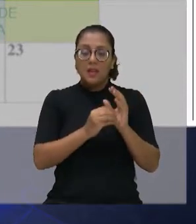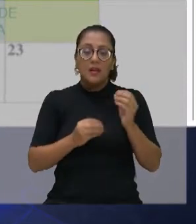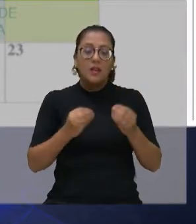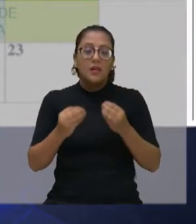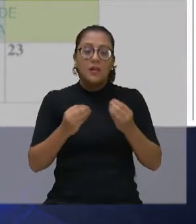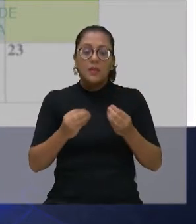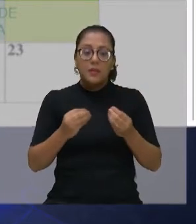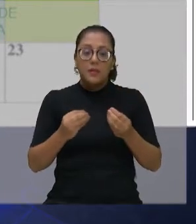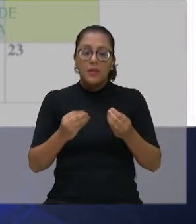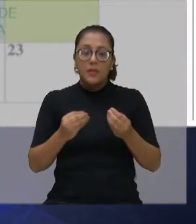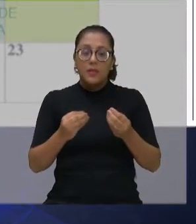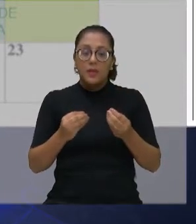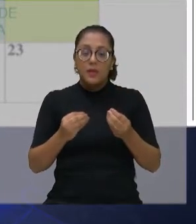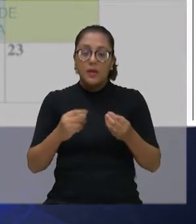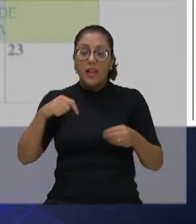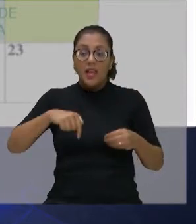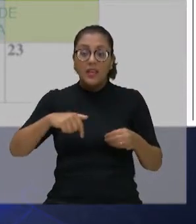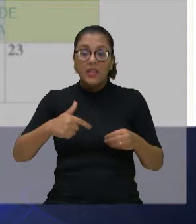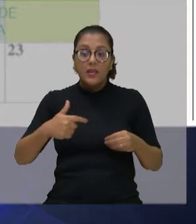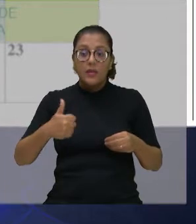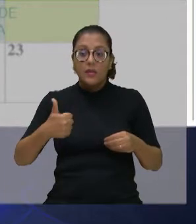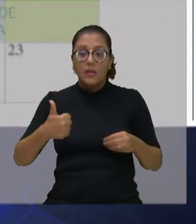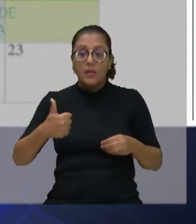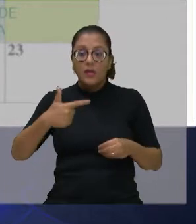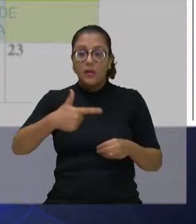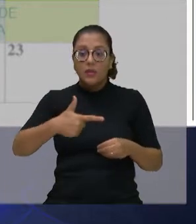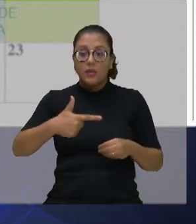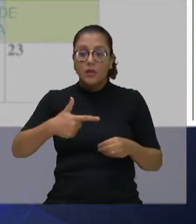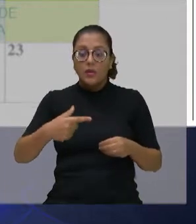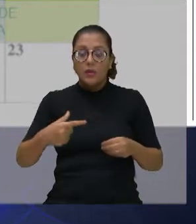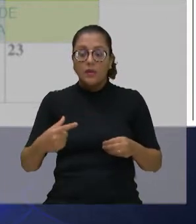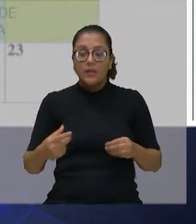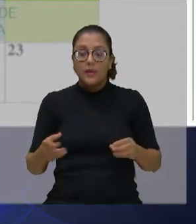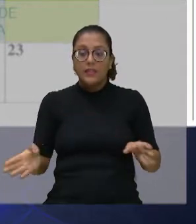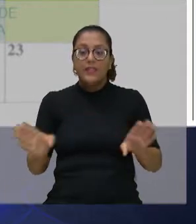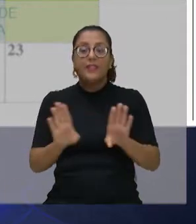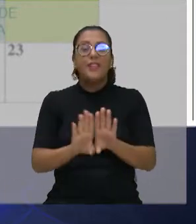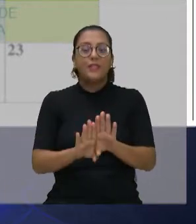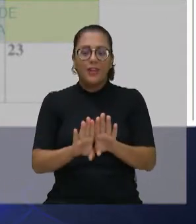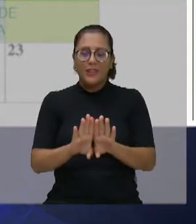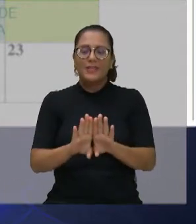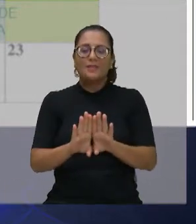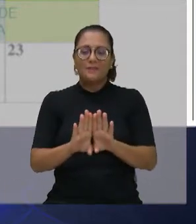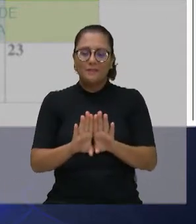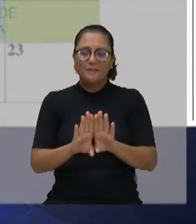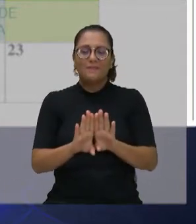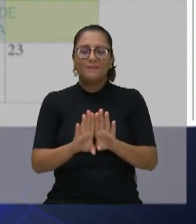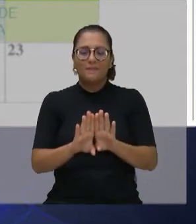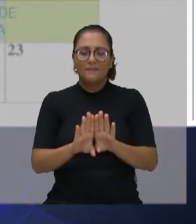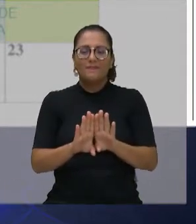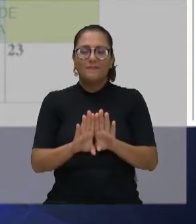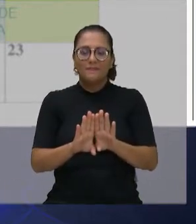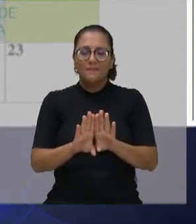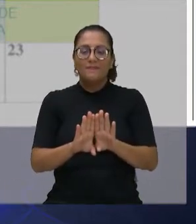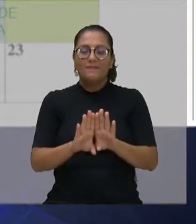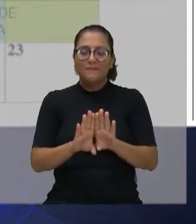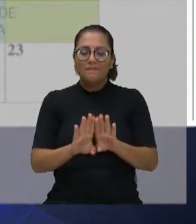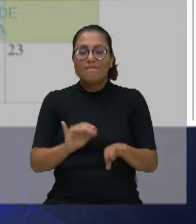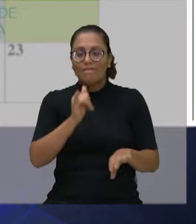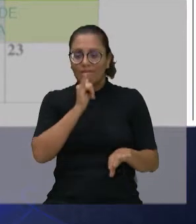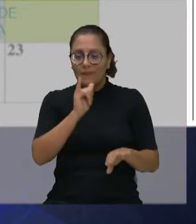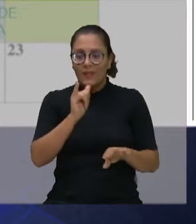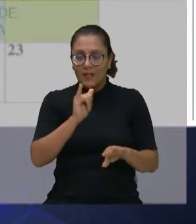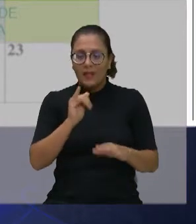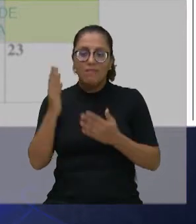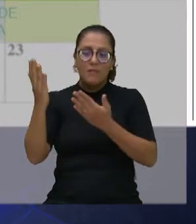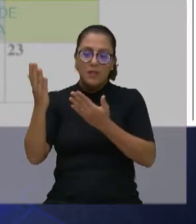dia 12. A casa vai estar fechada, mas o computador está lá. Então, dia 12 seria o meu prazo de emenda, o